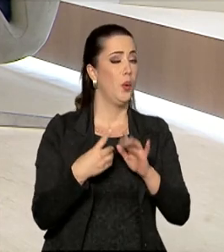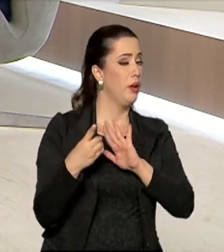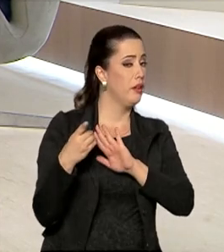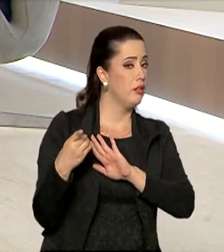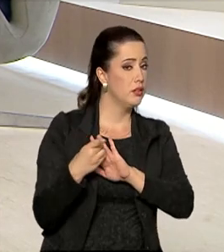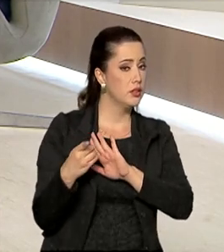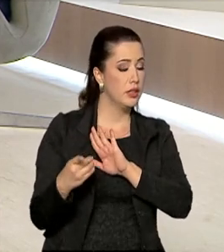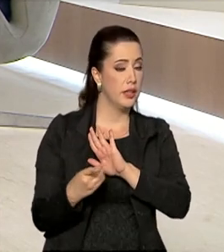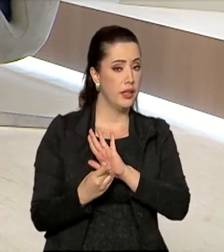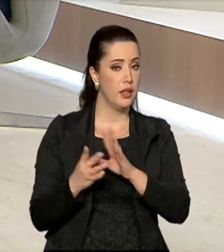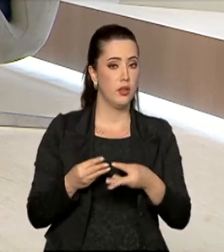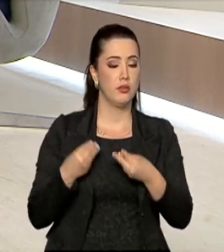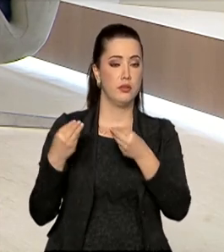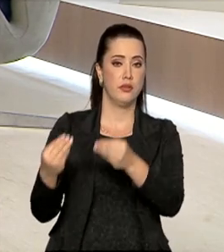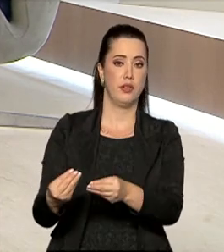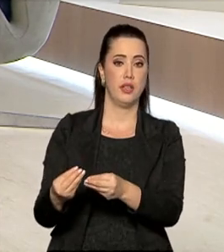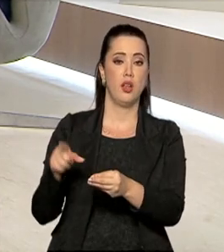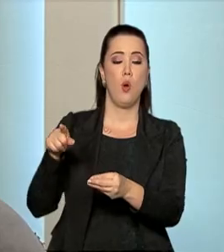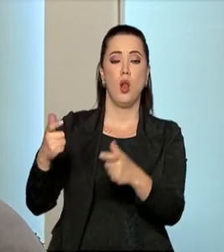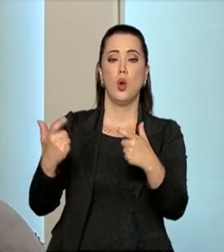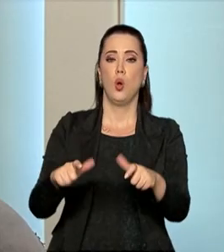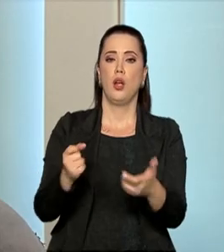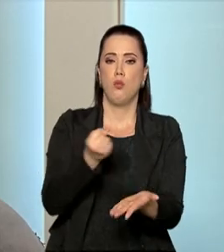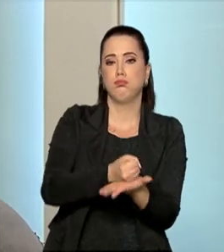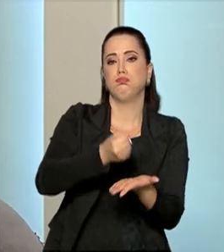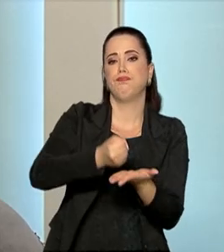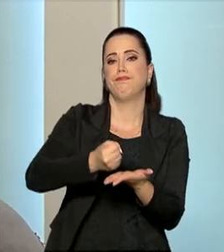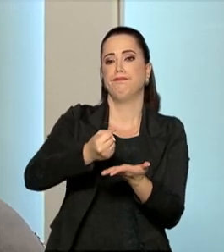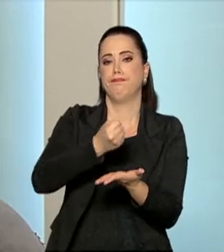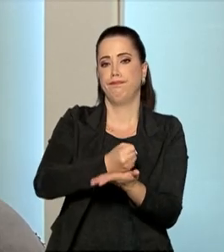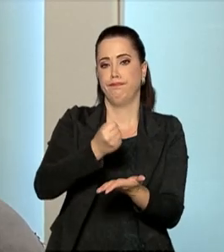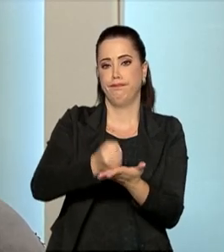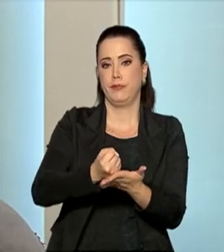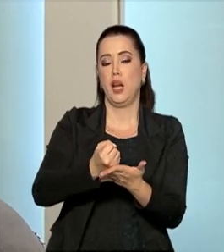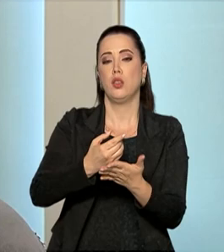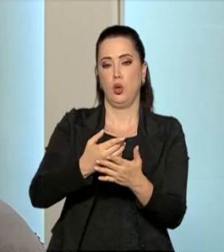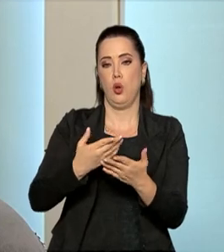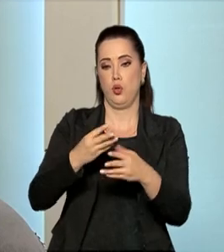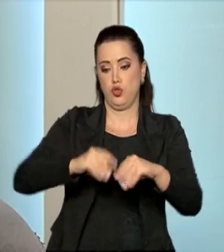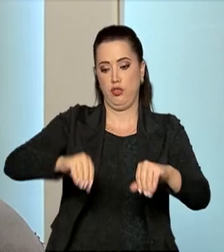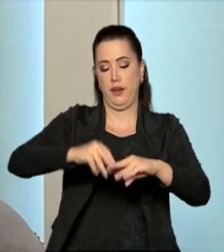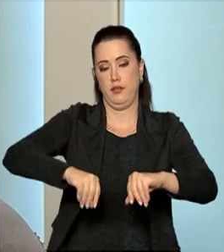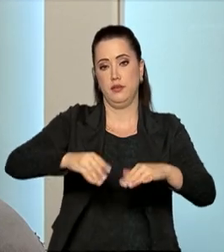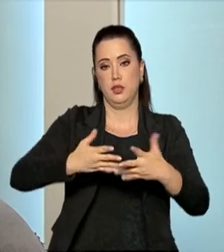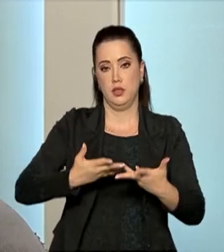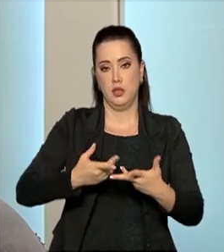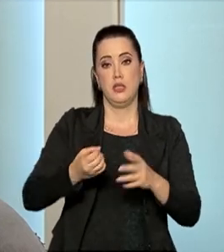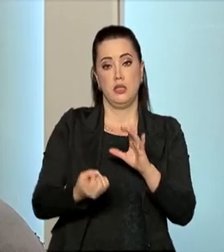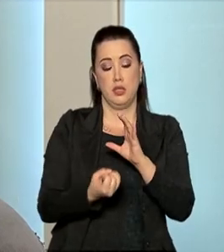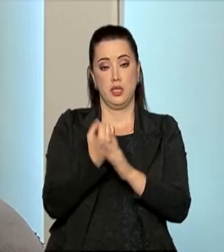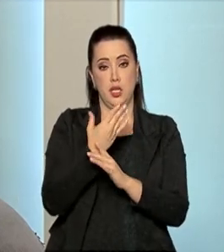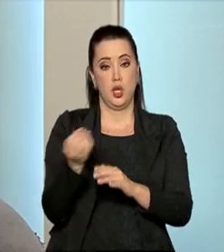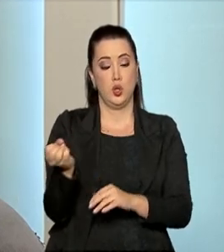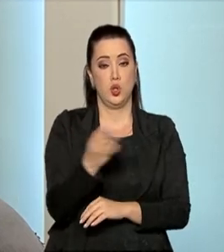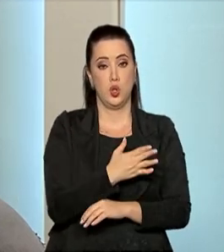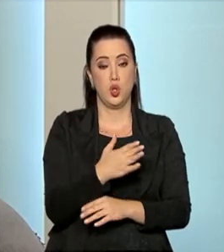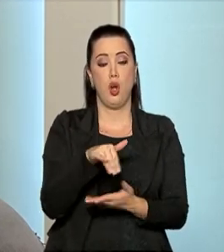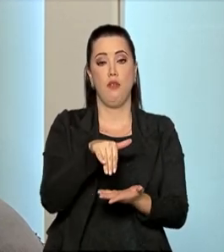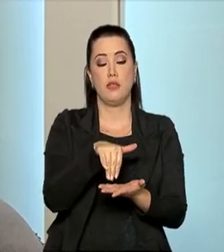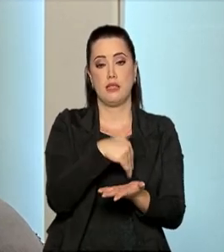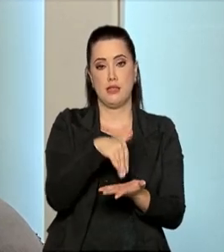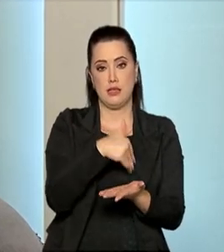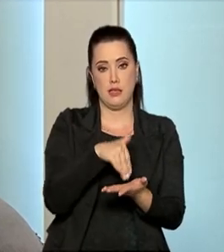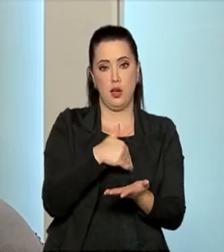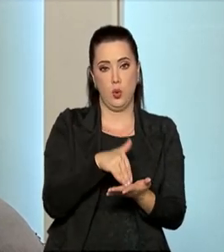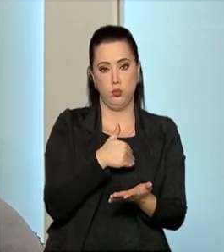vai ao cartório de registro de imóvel, onde se constitui uma nova matrícula e é desconstituída as matrículas